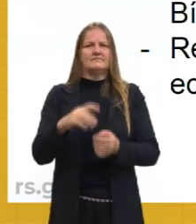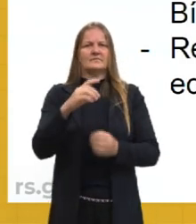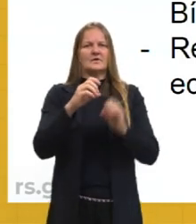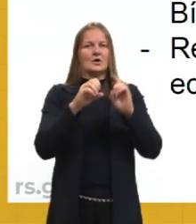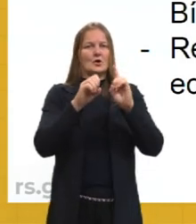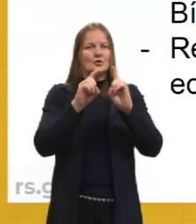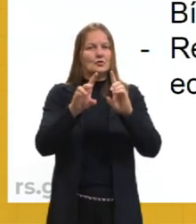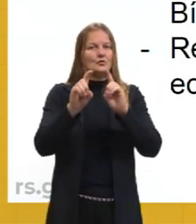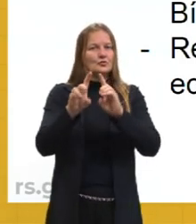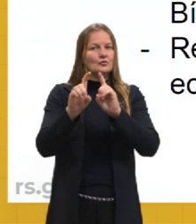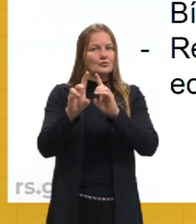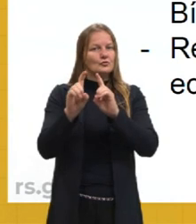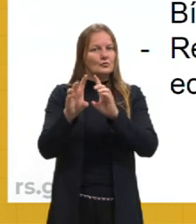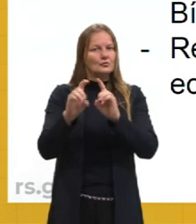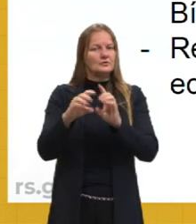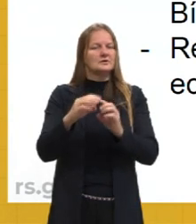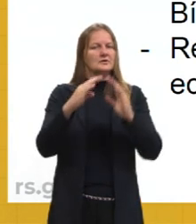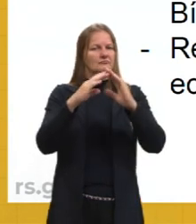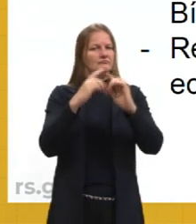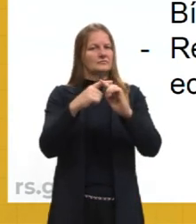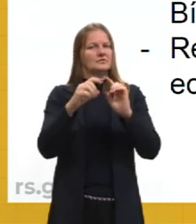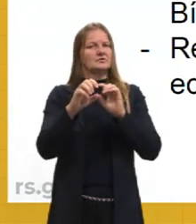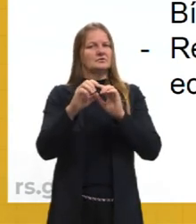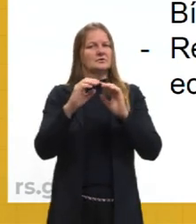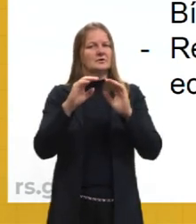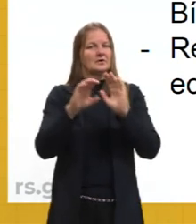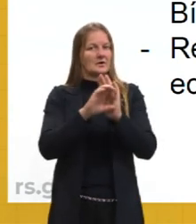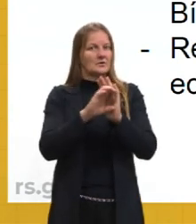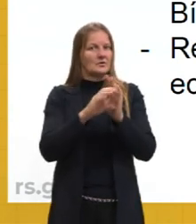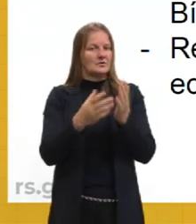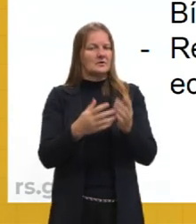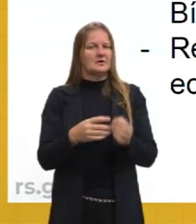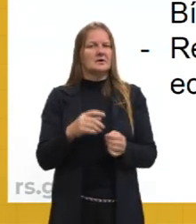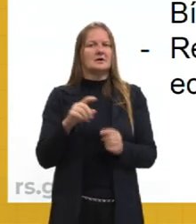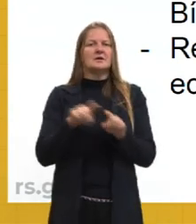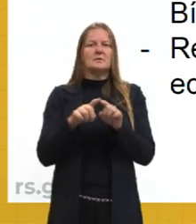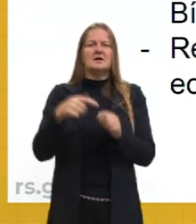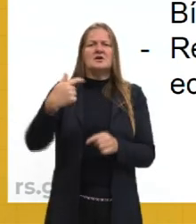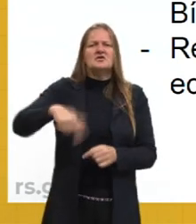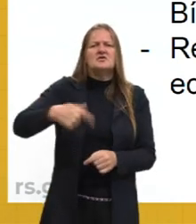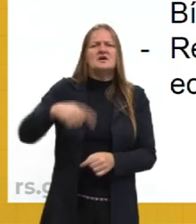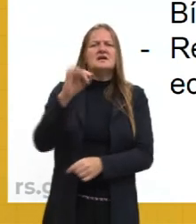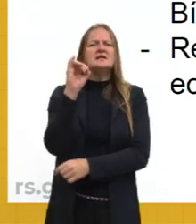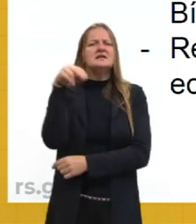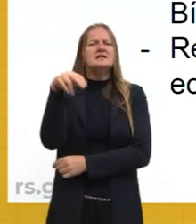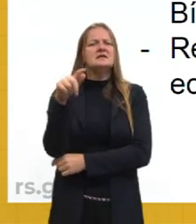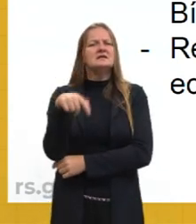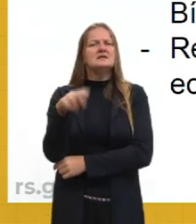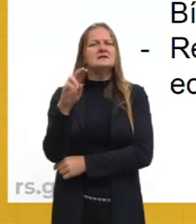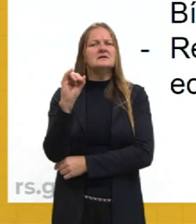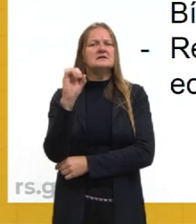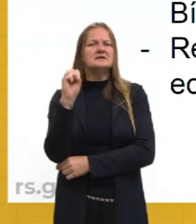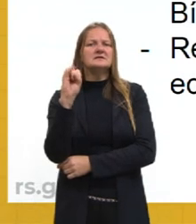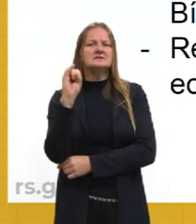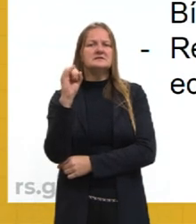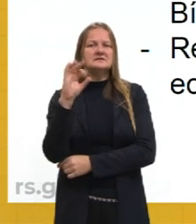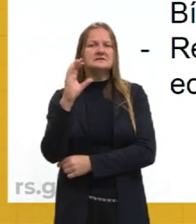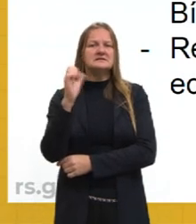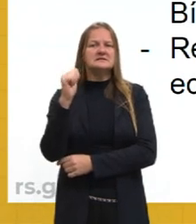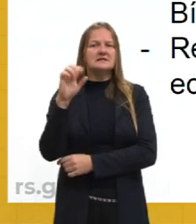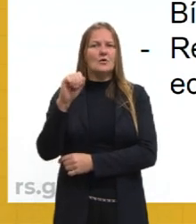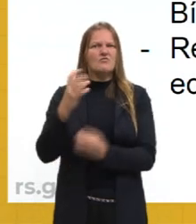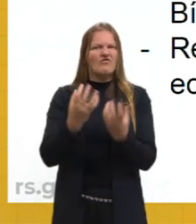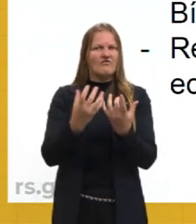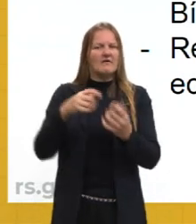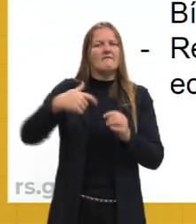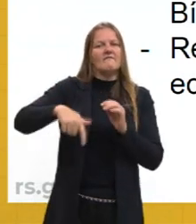Igreja Católica. A gente vai falar um pouquinho, então, sobre a Inquisição, que começa no período medieval, ali no século XI e XII,